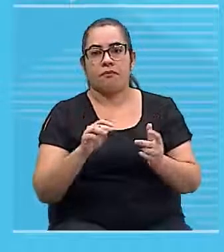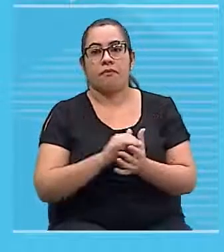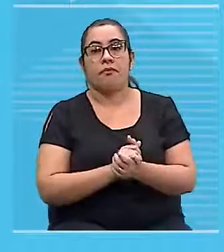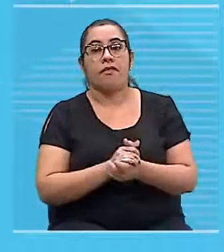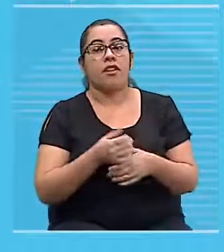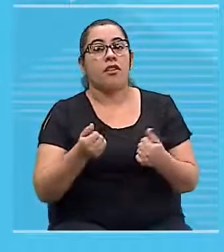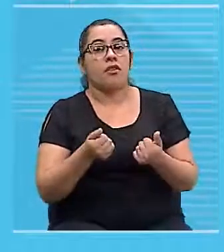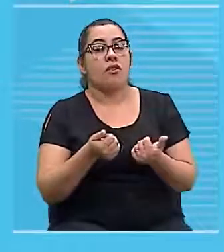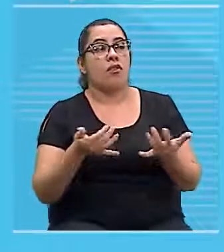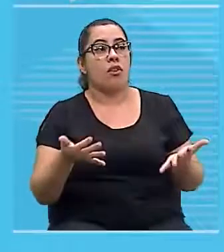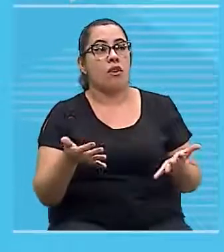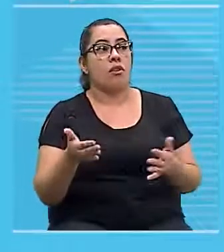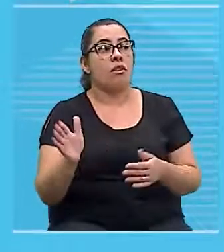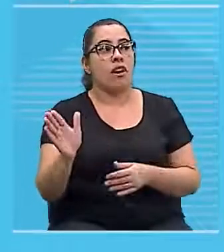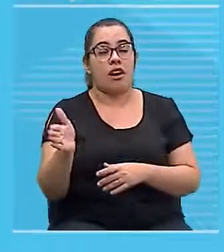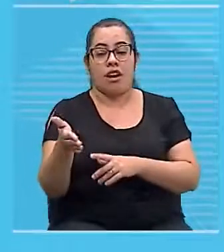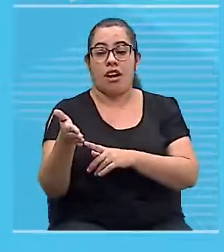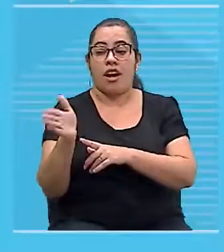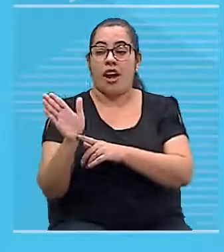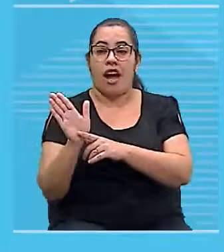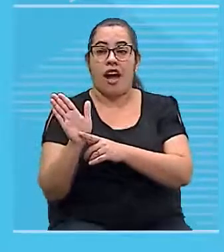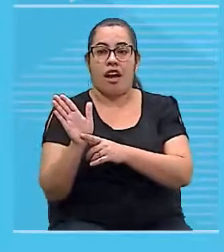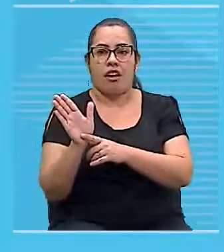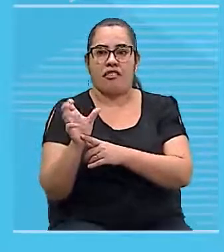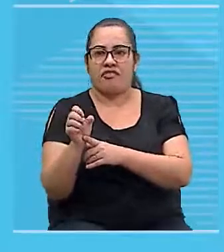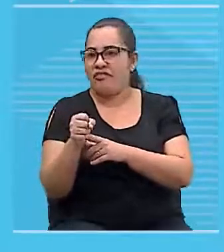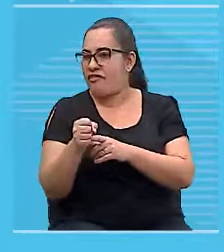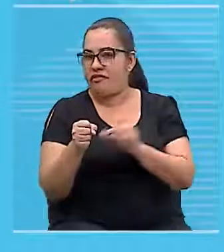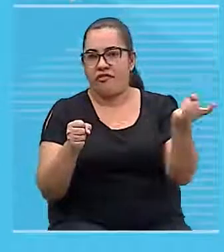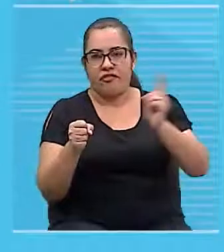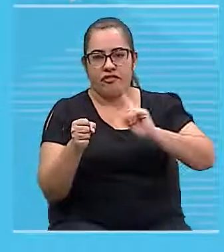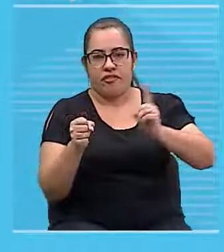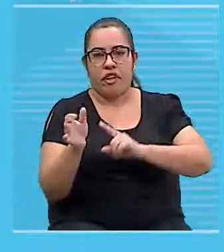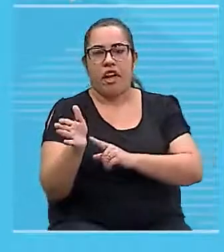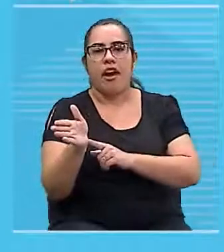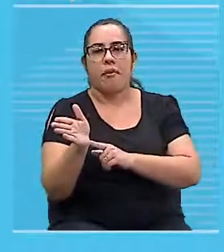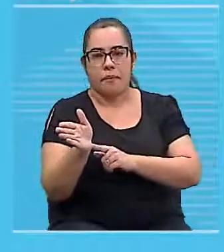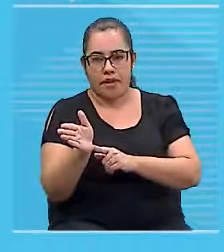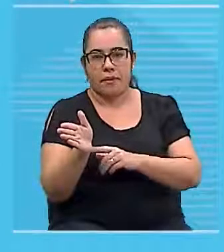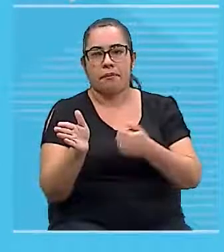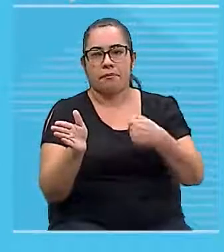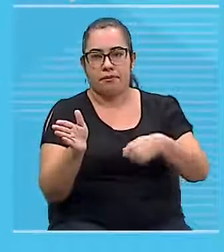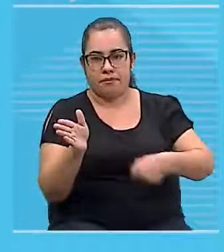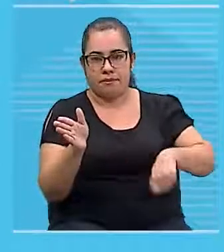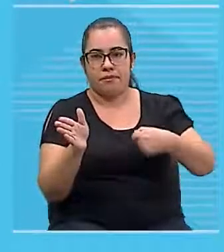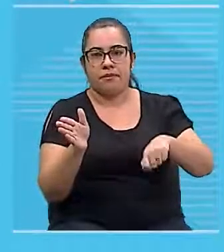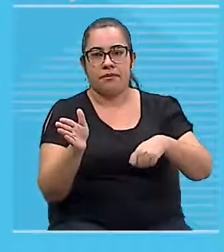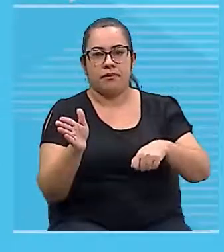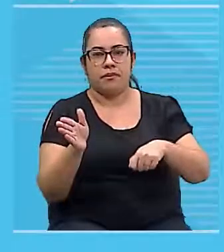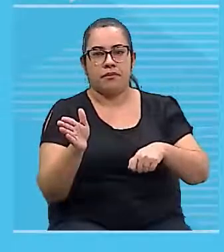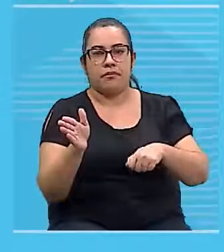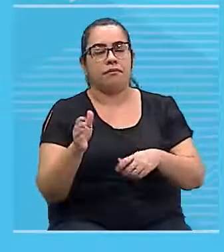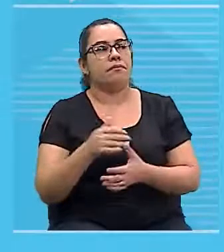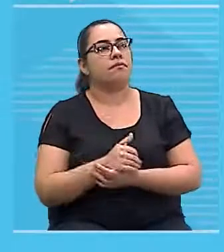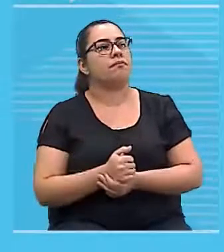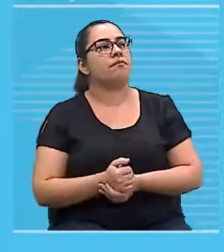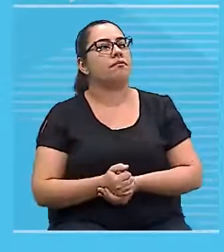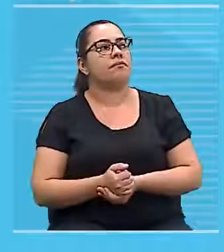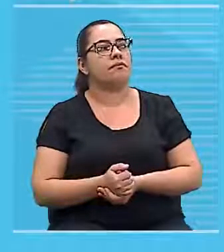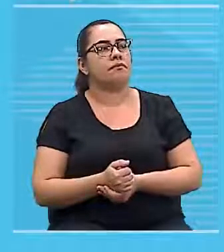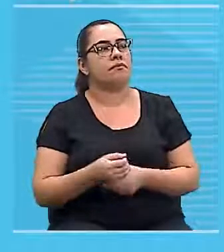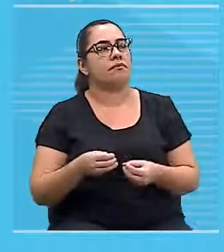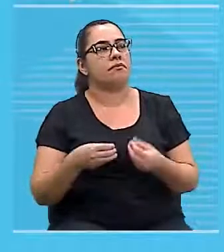aberta, jovens, aberta. E aí, professor, o polegar